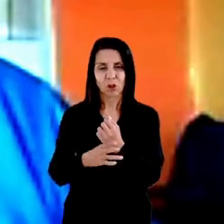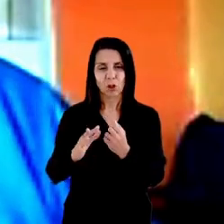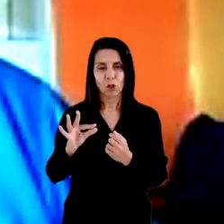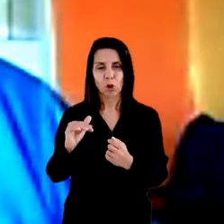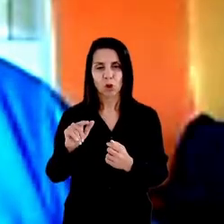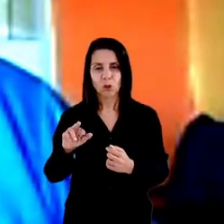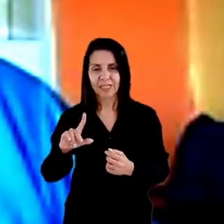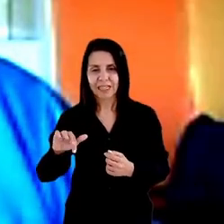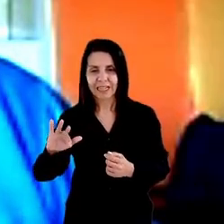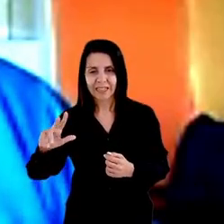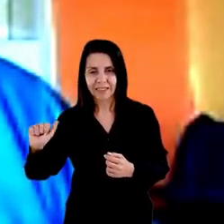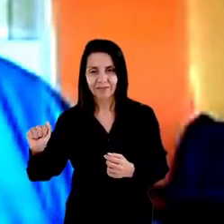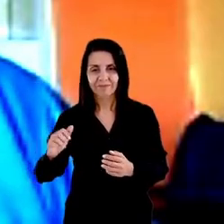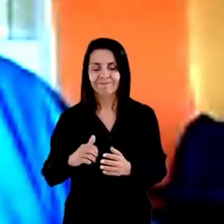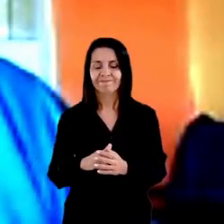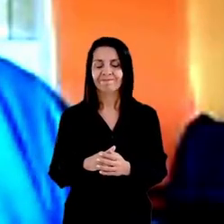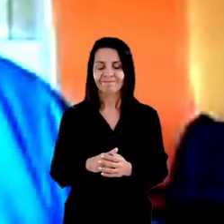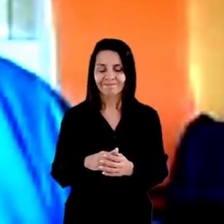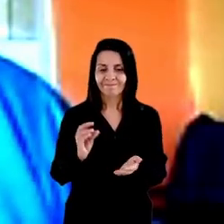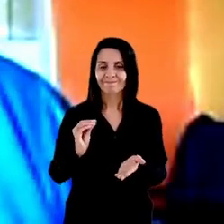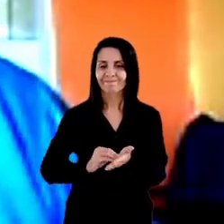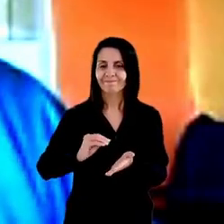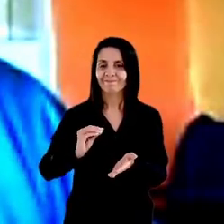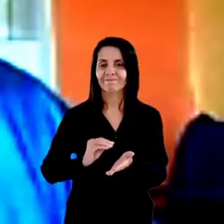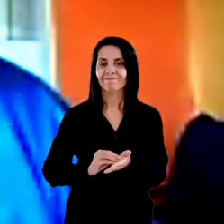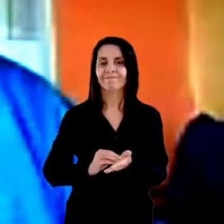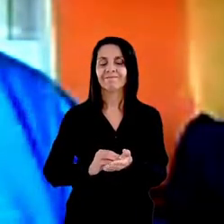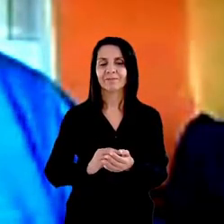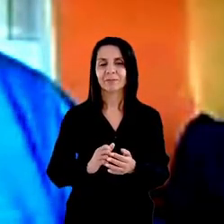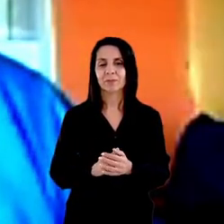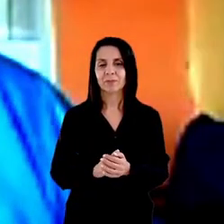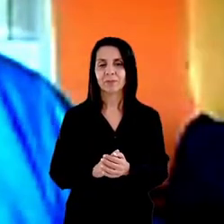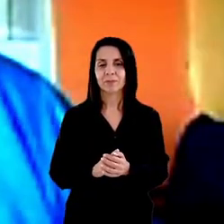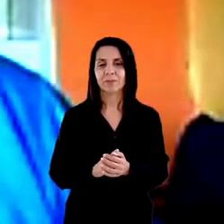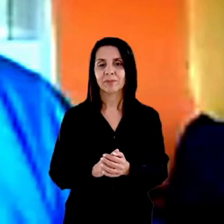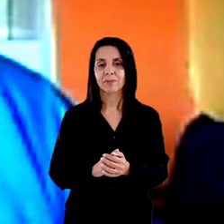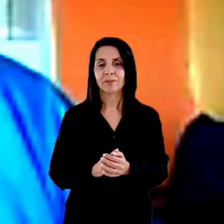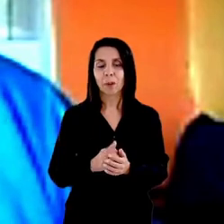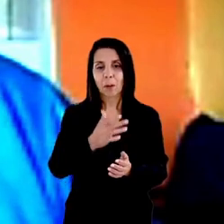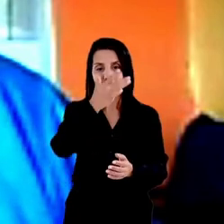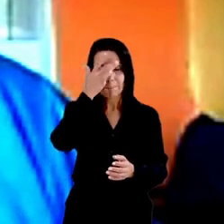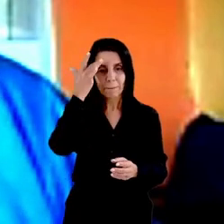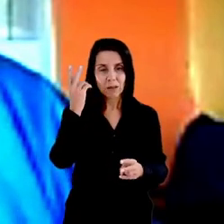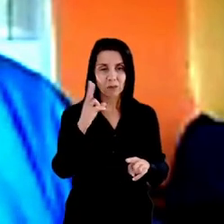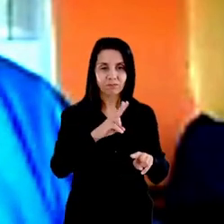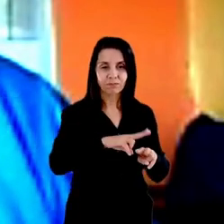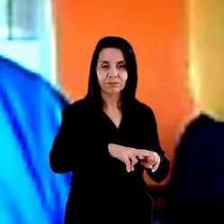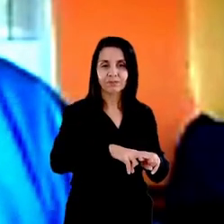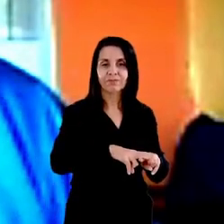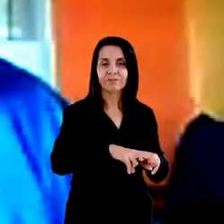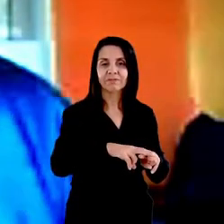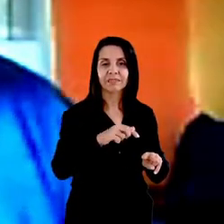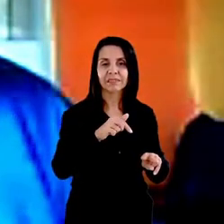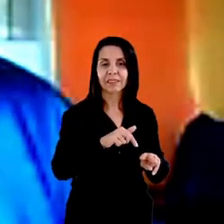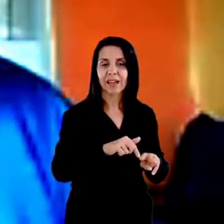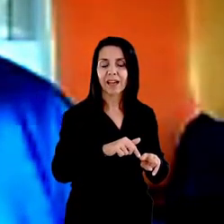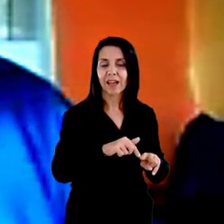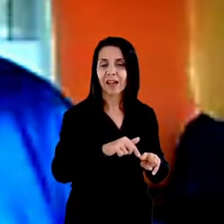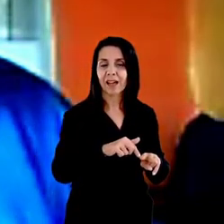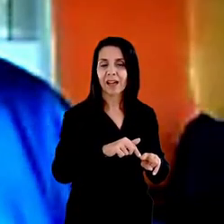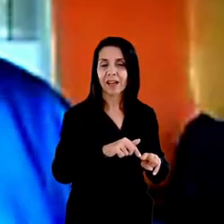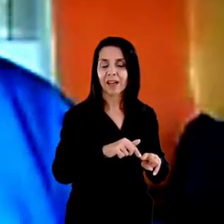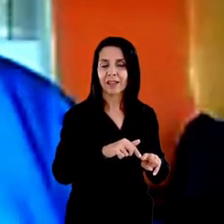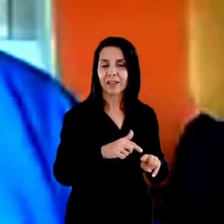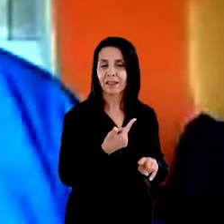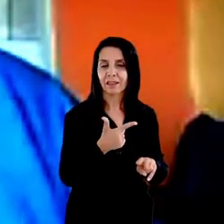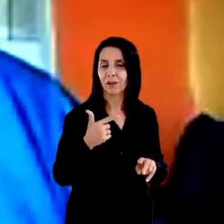justiça que um dos companheiros às vezes sai do sistema de reclusão e tem que pagar alguma pena e esse jeito está desempregado está em uma briga então essas são